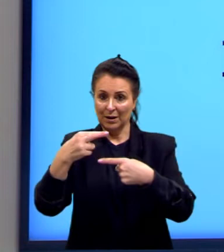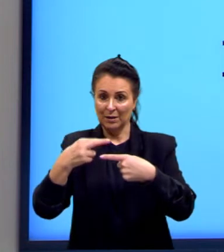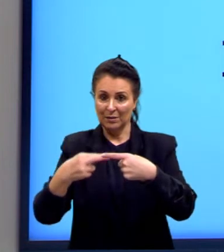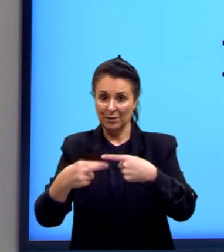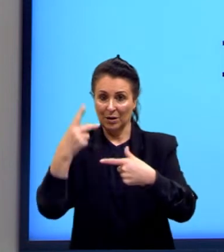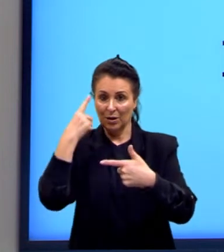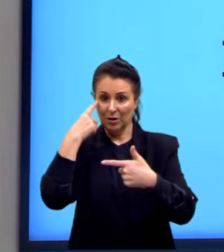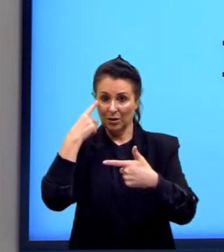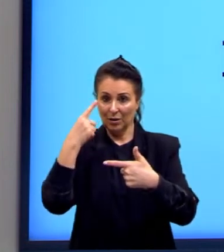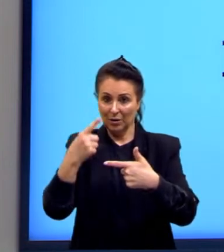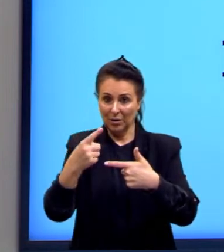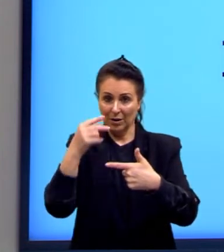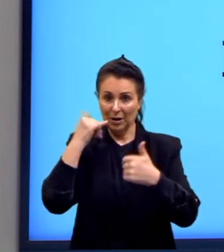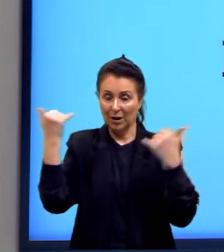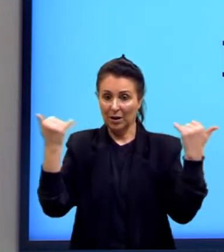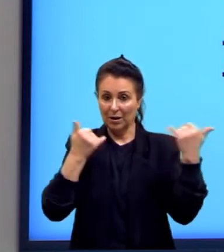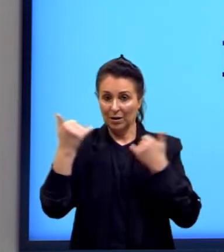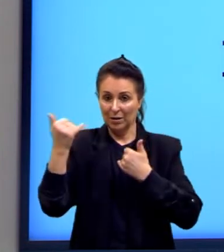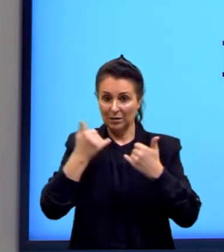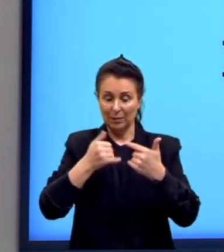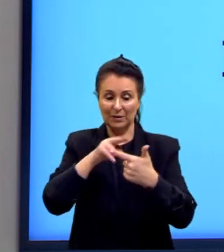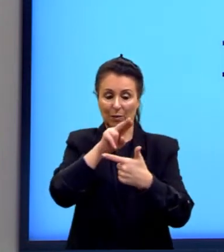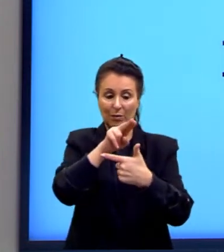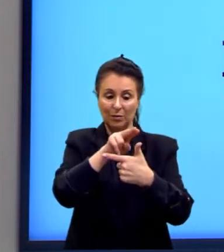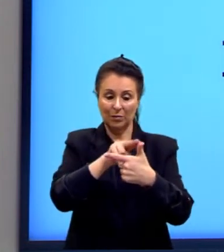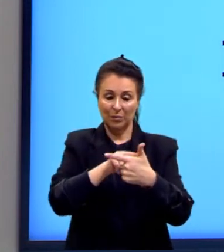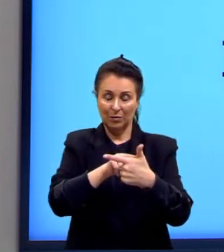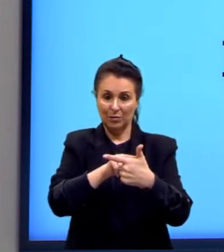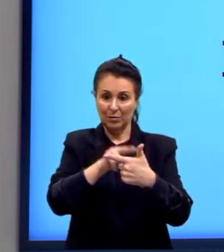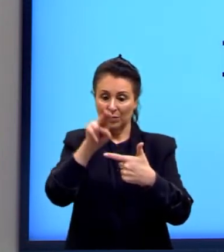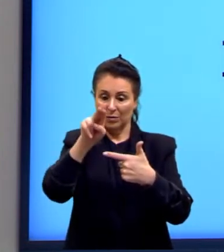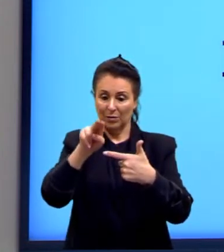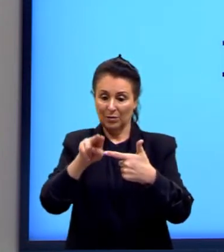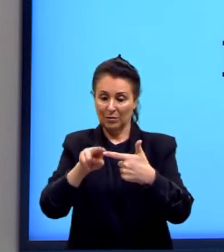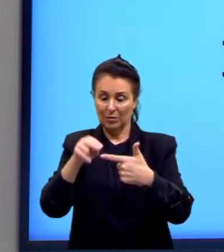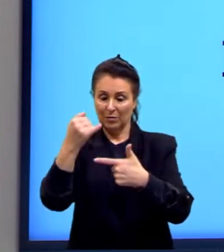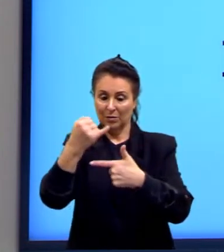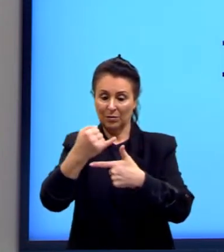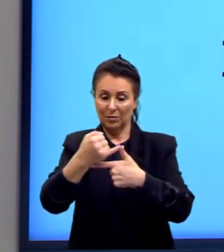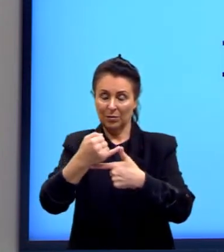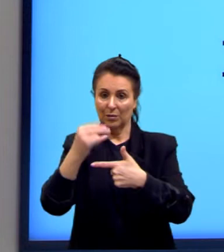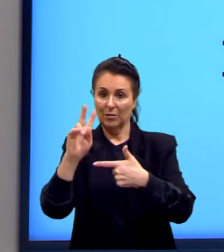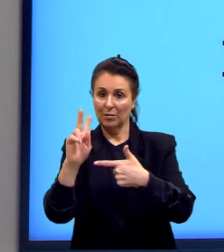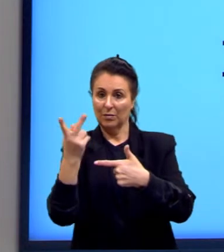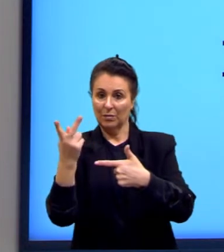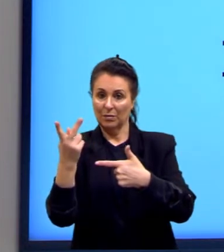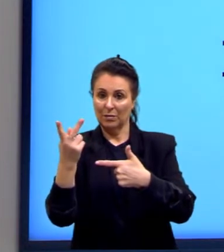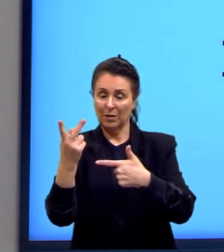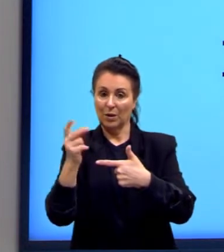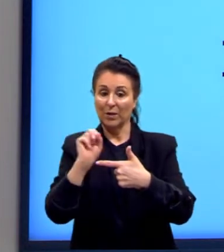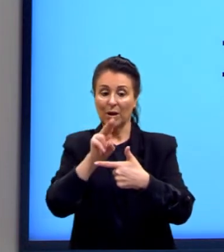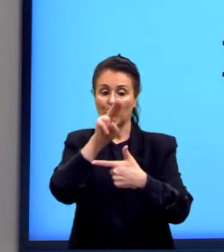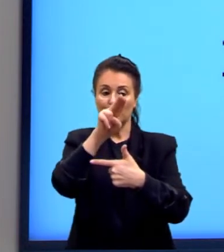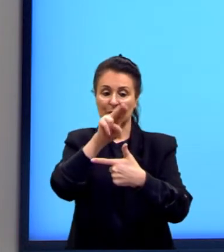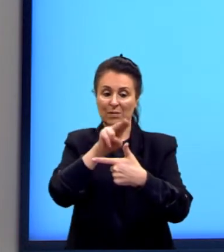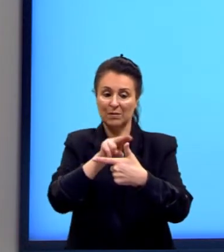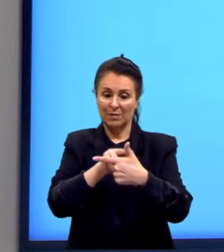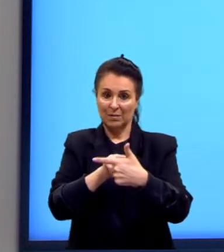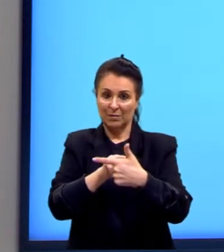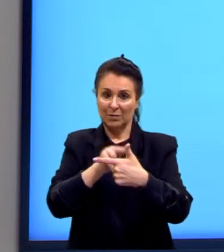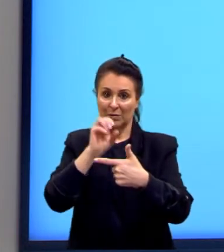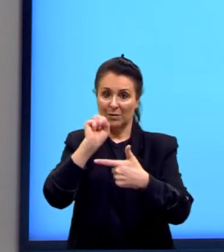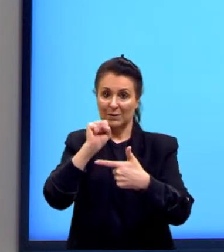que tem ali a informação do cateto oposto e da hipotenusa seria o seno. Então, esta